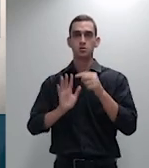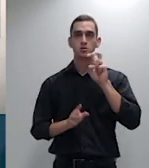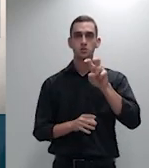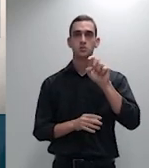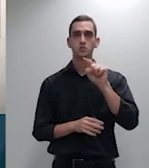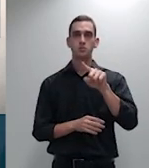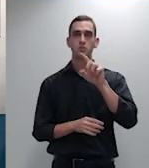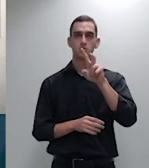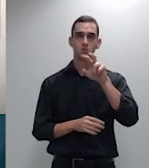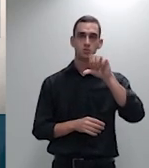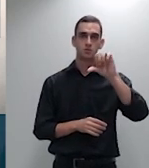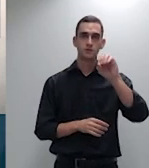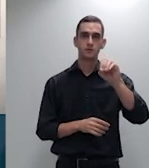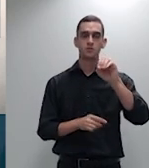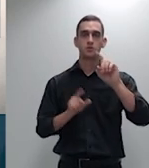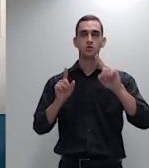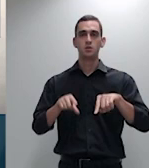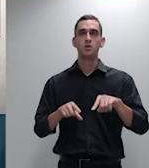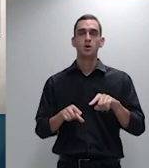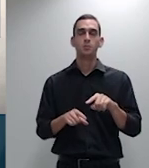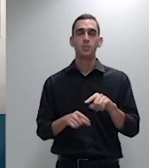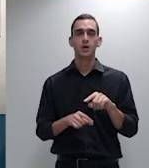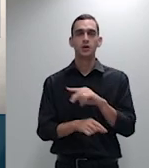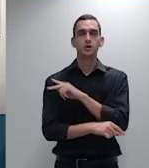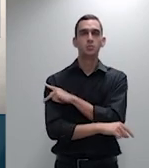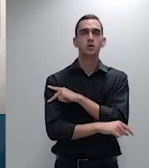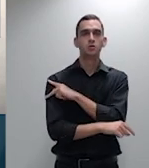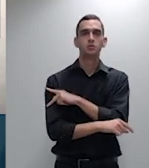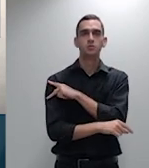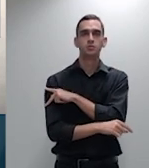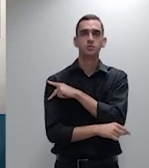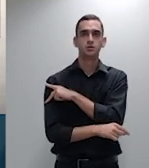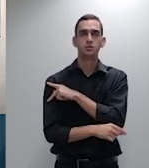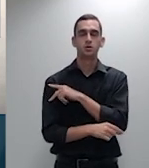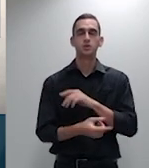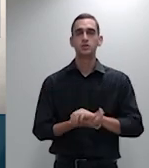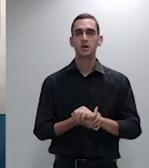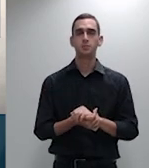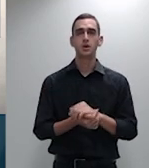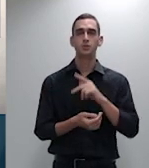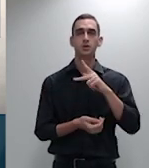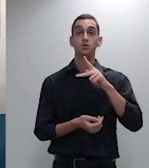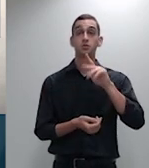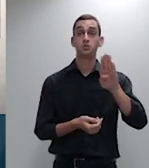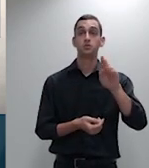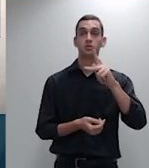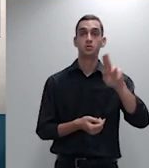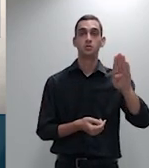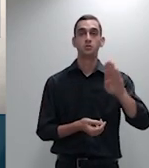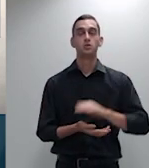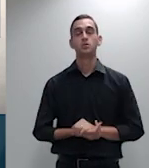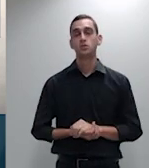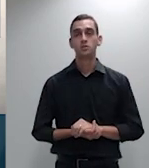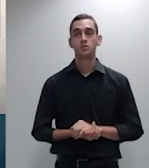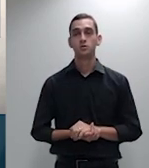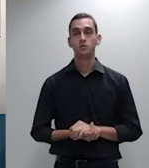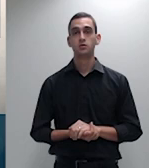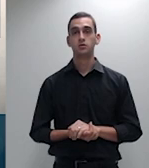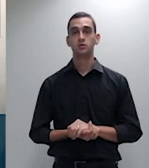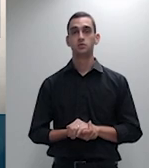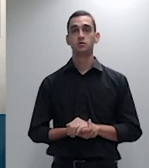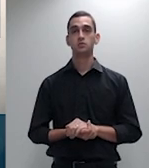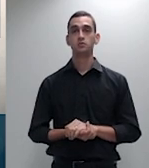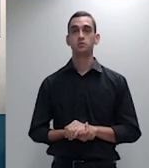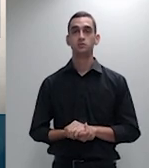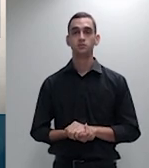eu tenho eu já acompanhei eu já acompanhei já